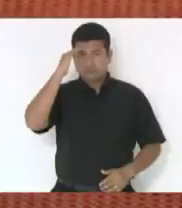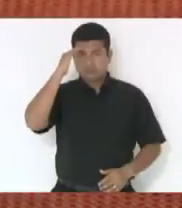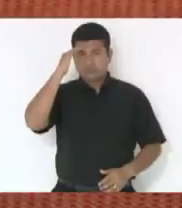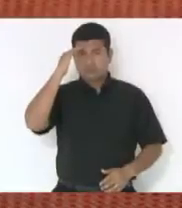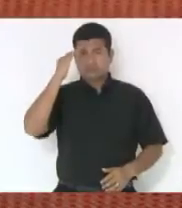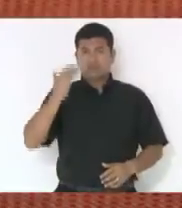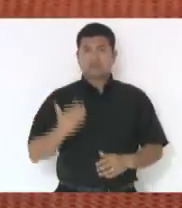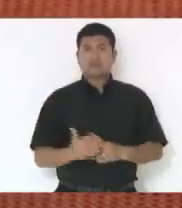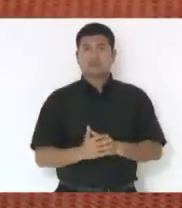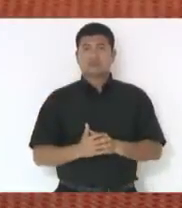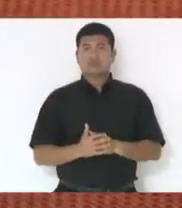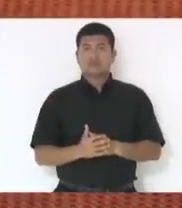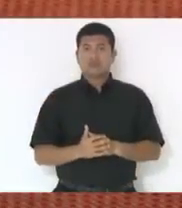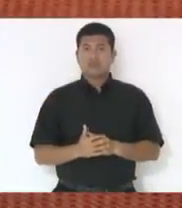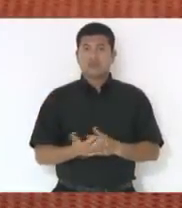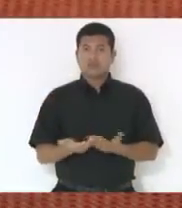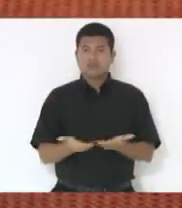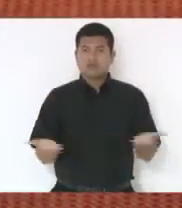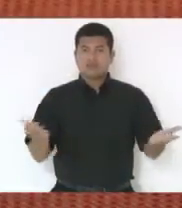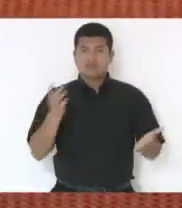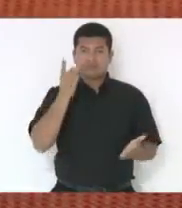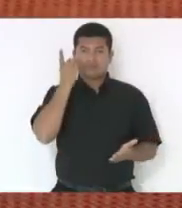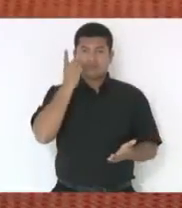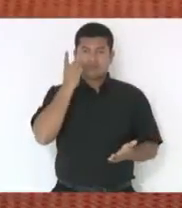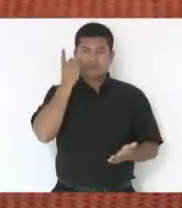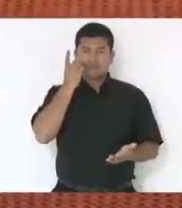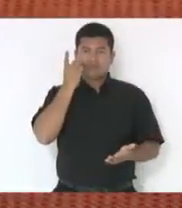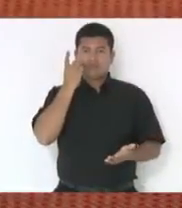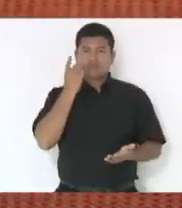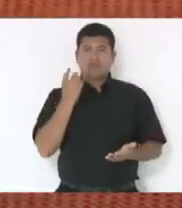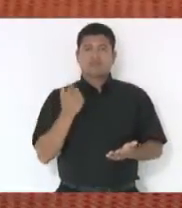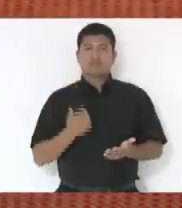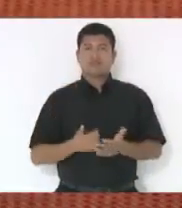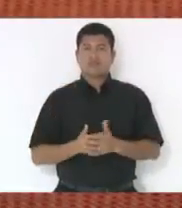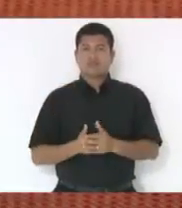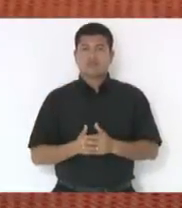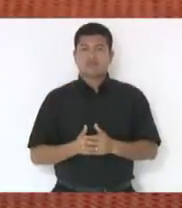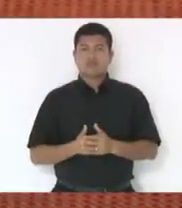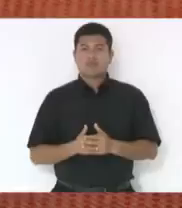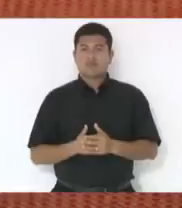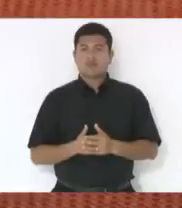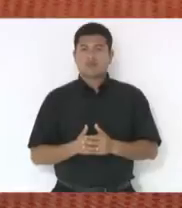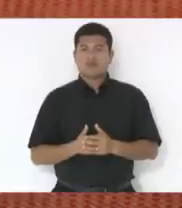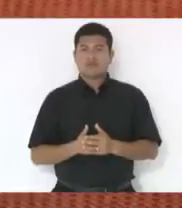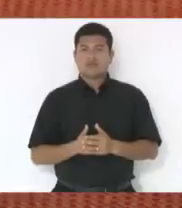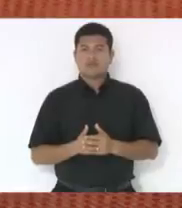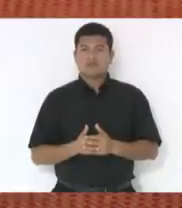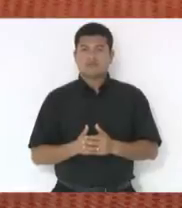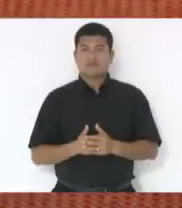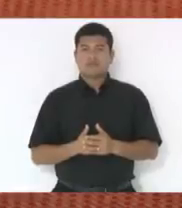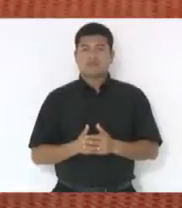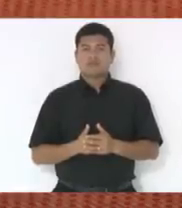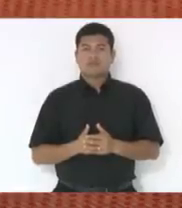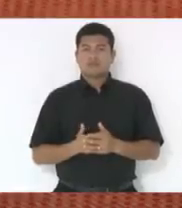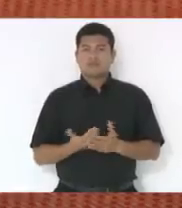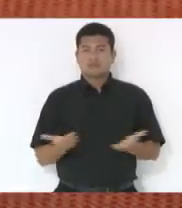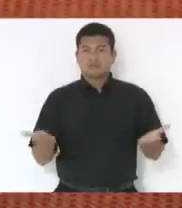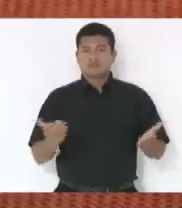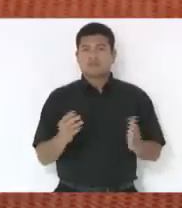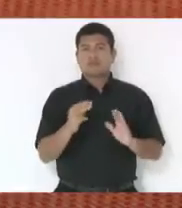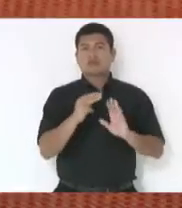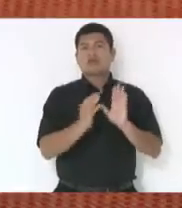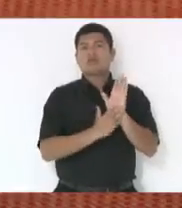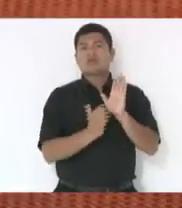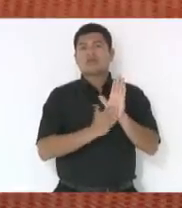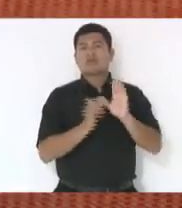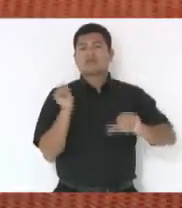dos senhores e senhoras deputados. É uma proposta que altera a forma